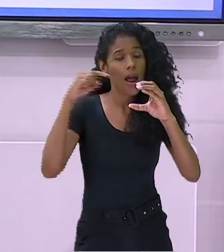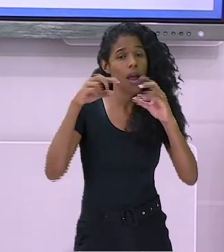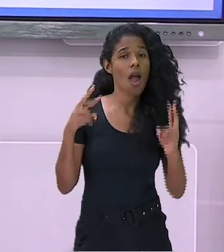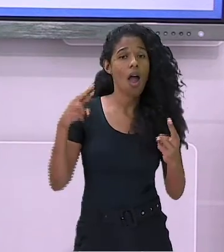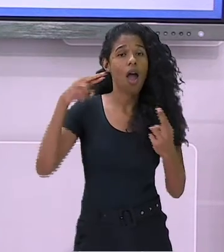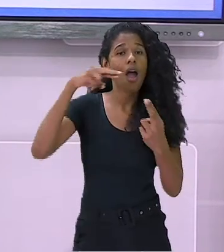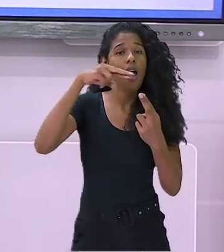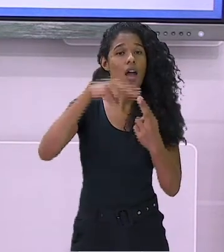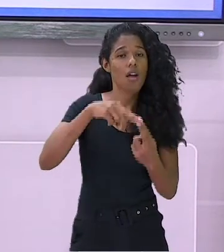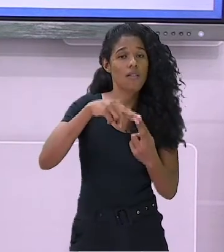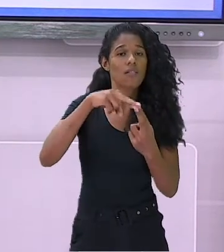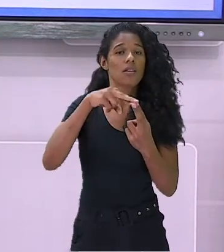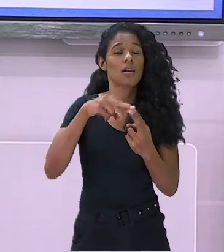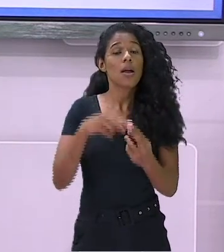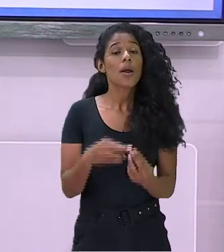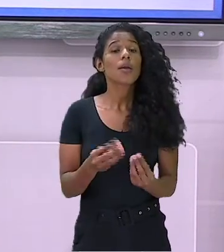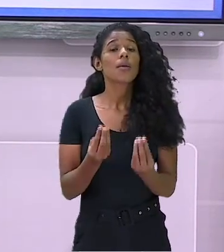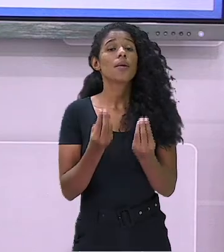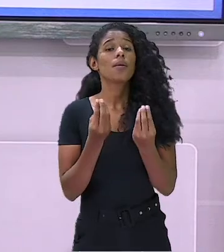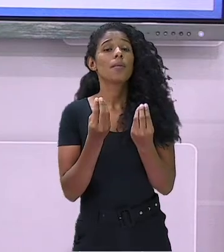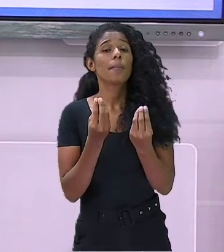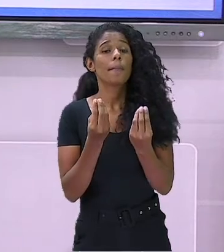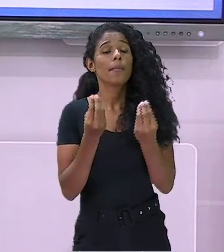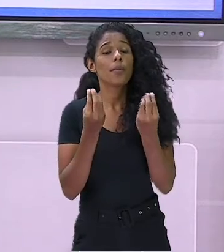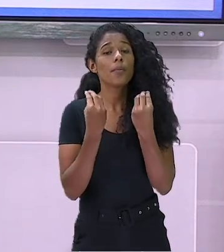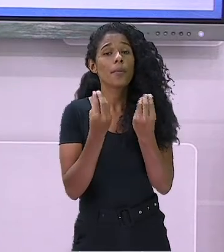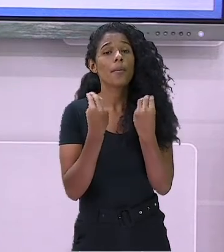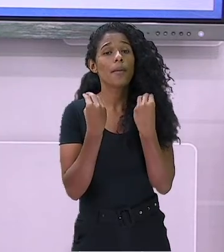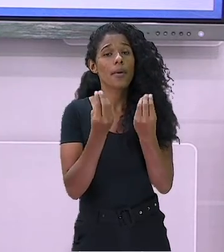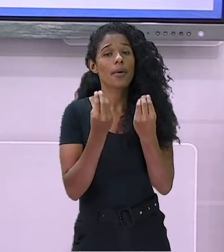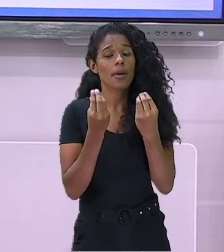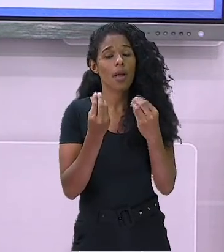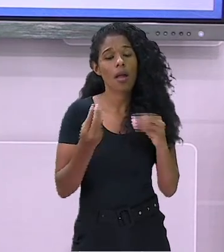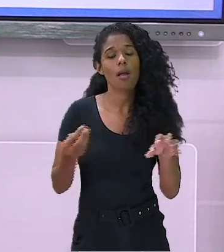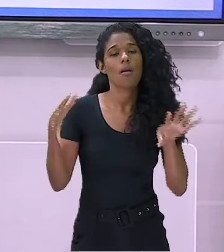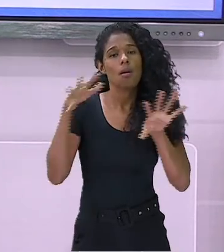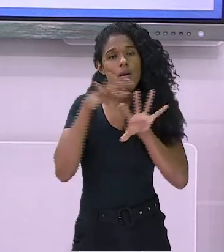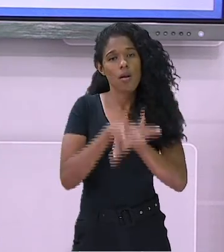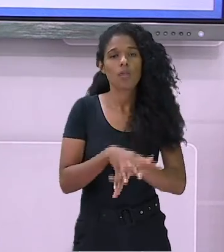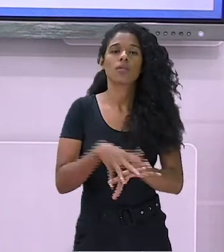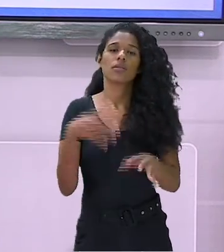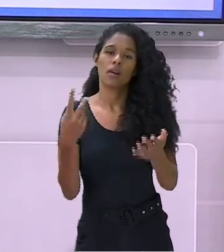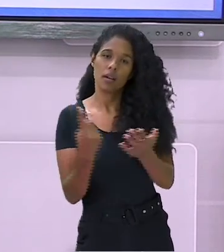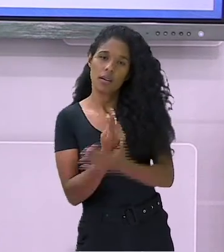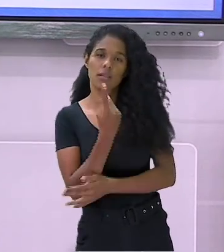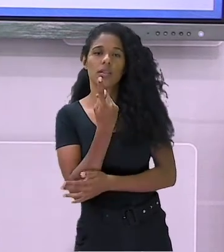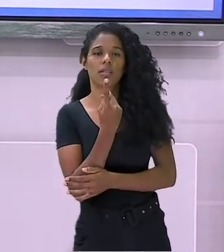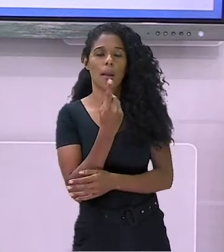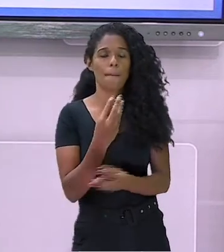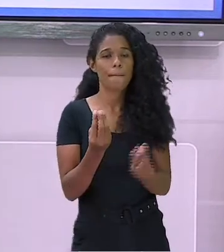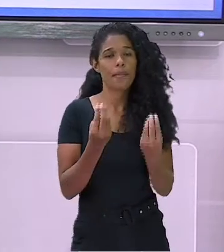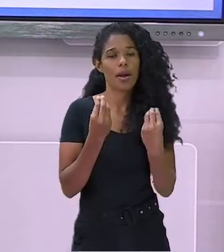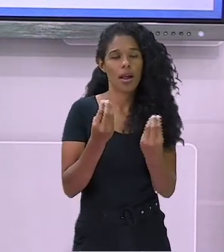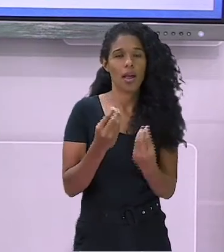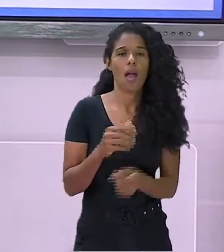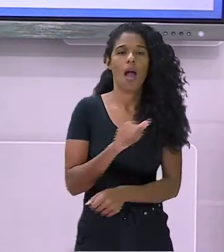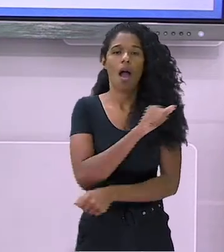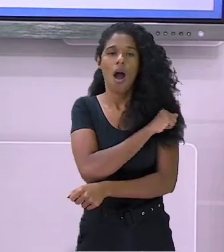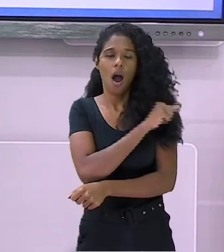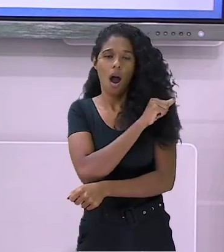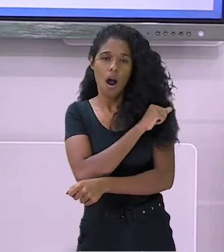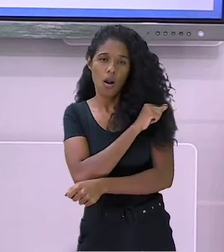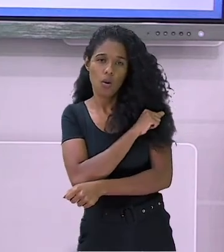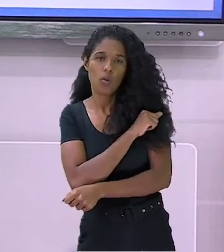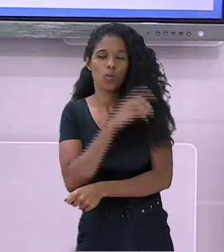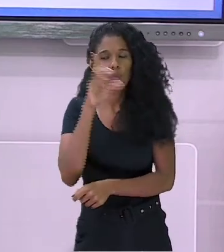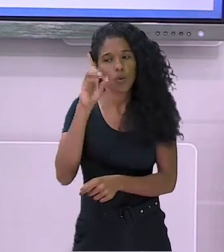pedagógica às escolas e ofertando um atendimento educacional especializado para alunos com deficiência, transtornos